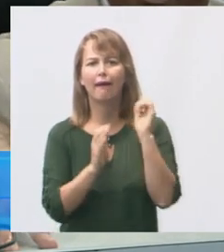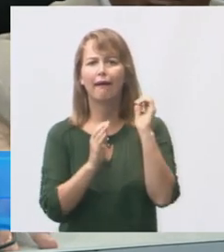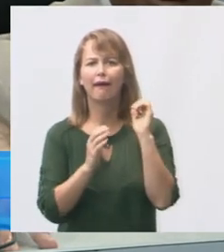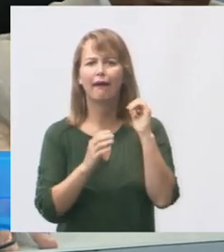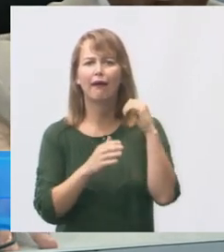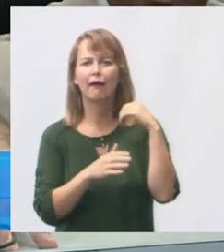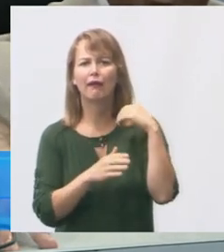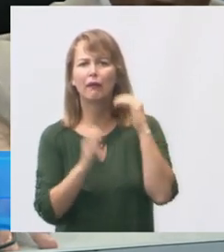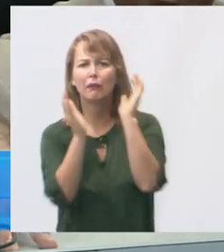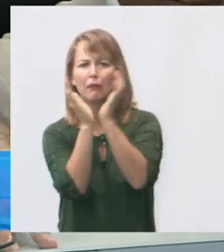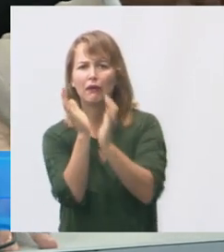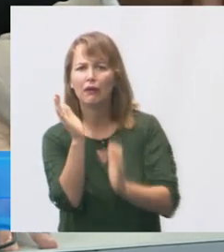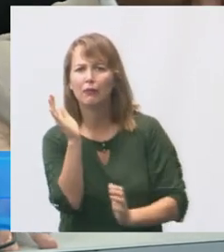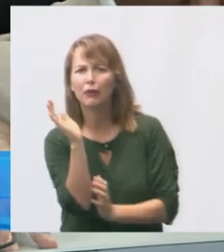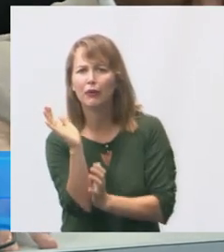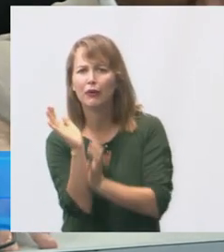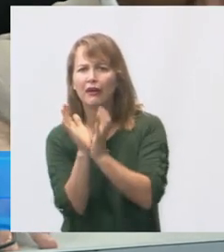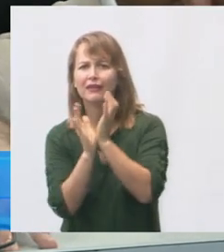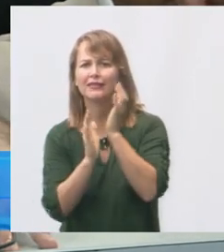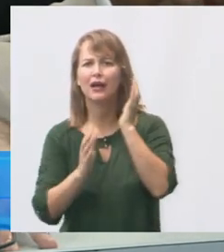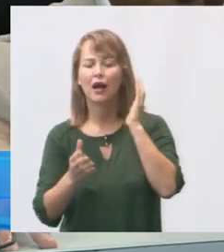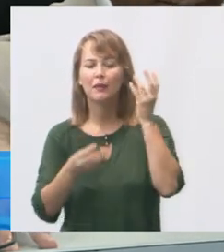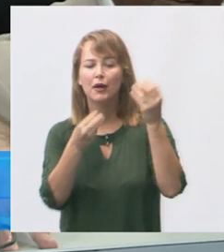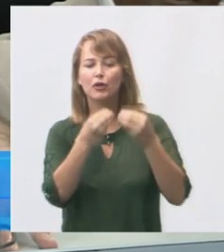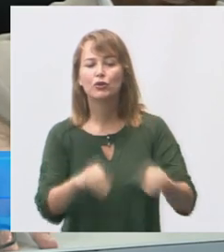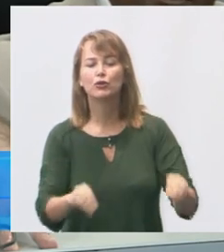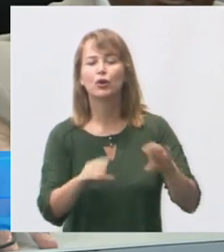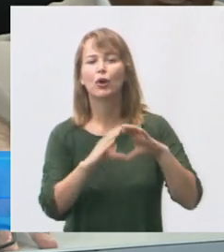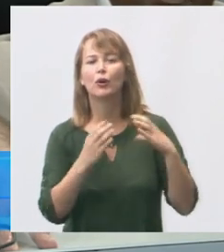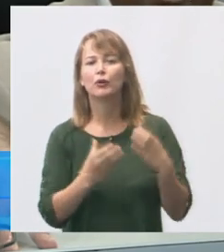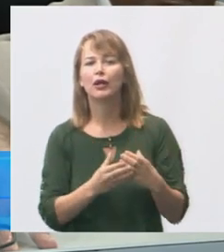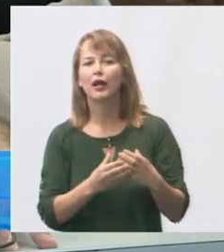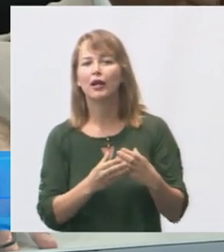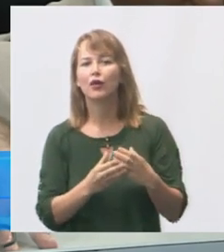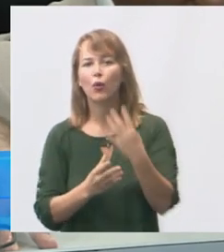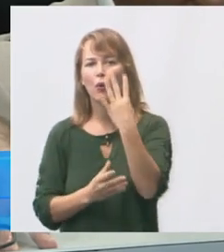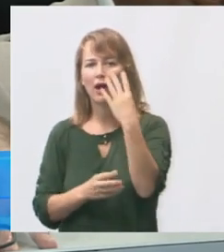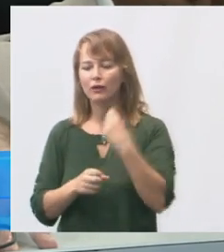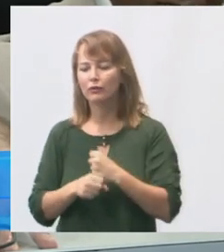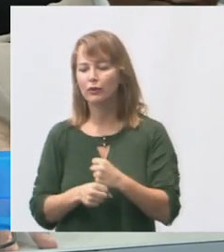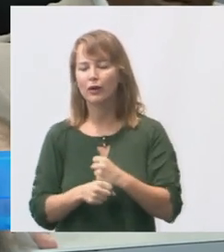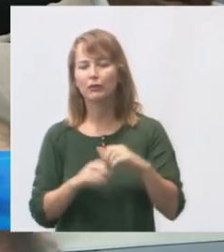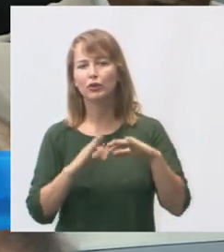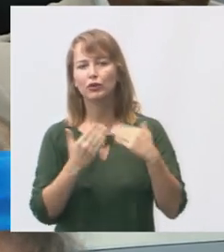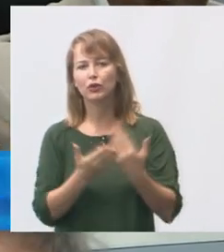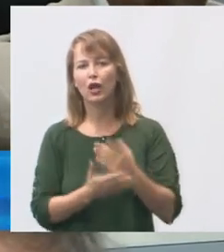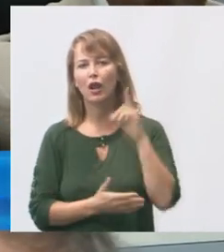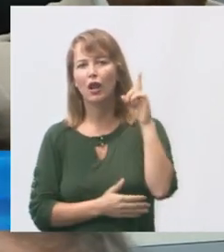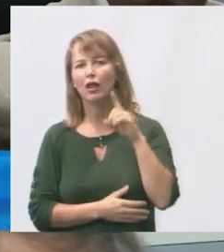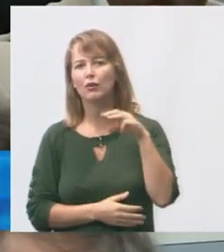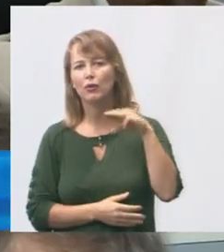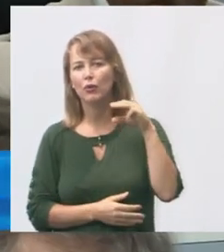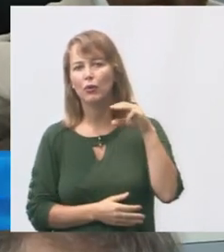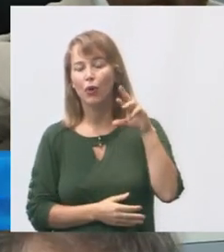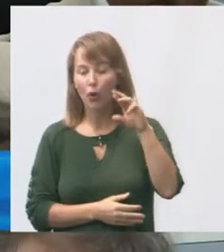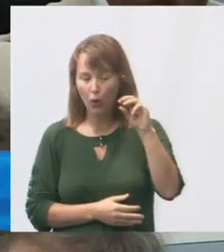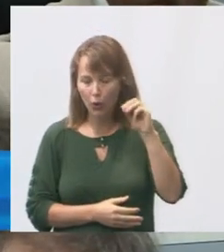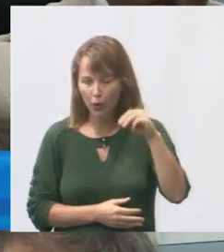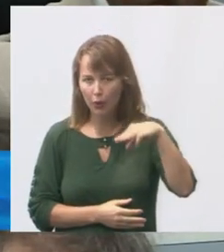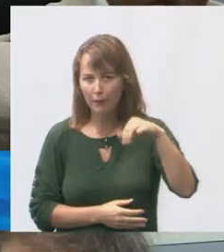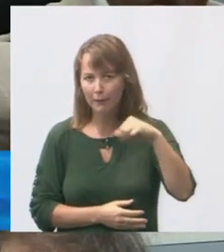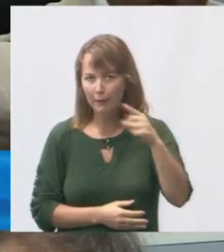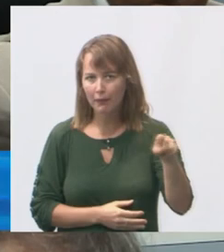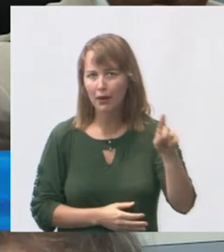prejudica a comunidade no caso aqui foi colocado quatro anos de uma escola no Romão que está parada e prejudica a comunidade então acho